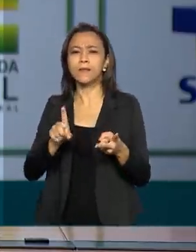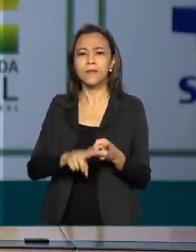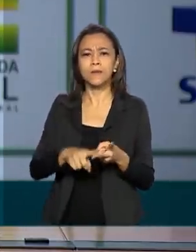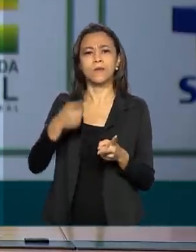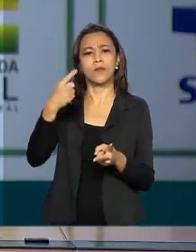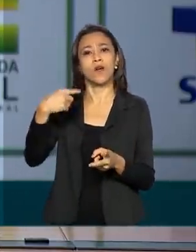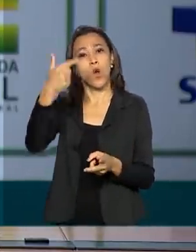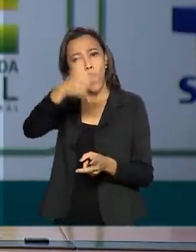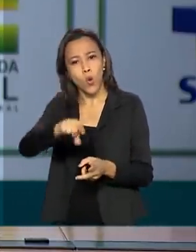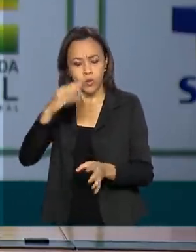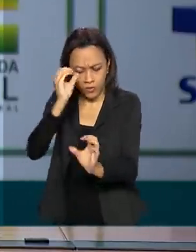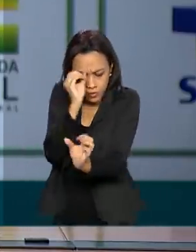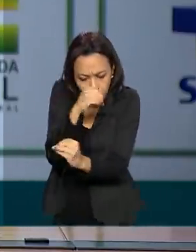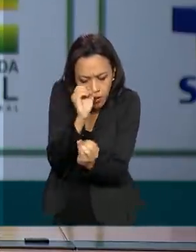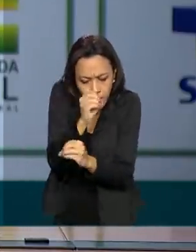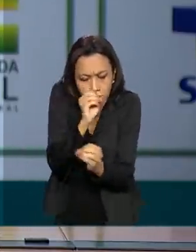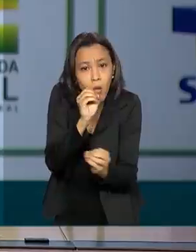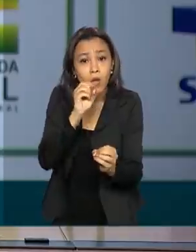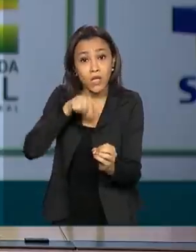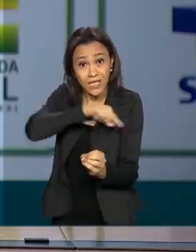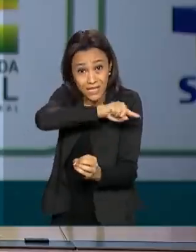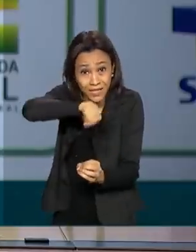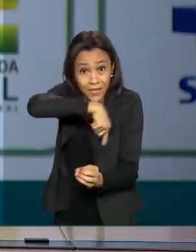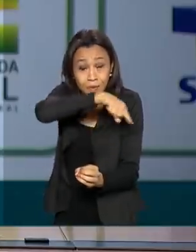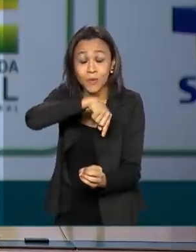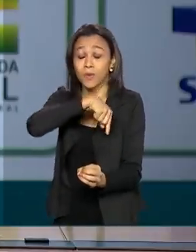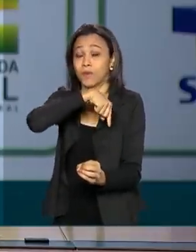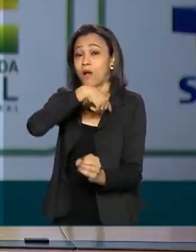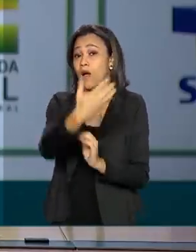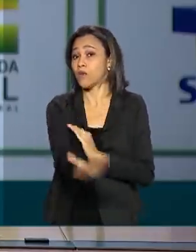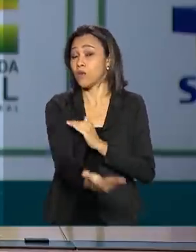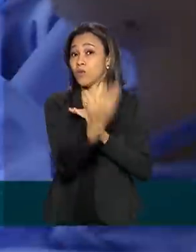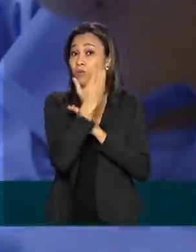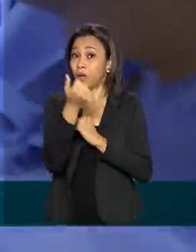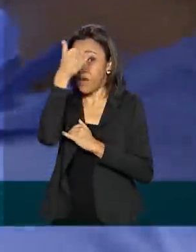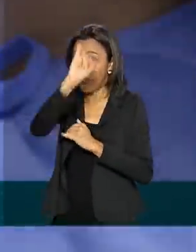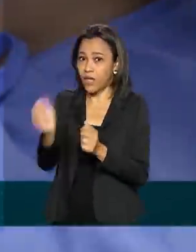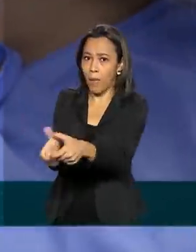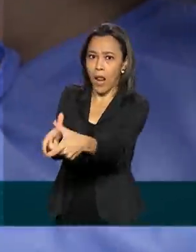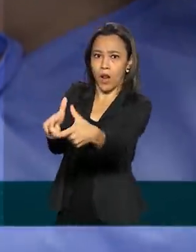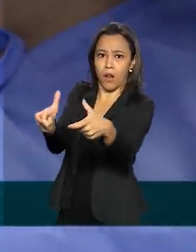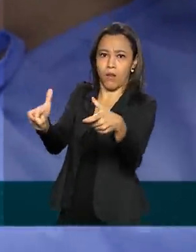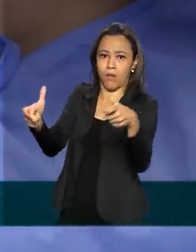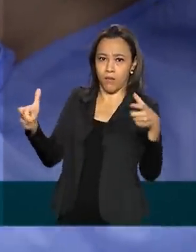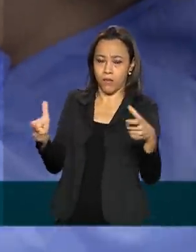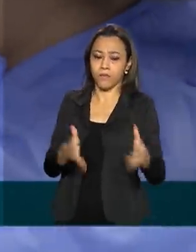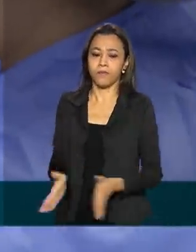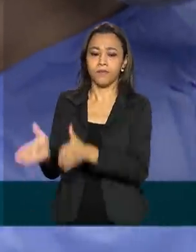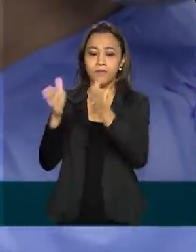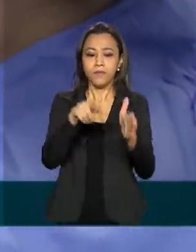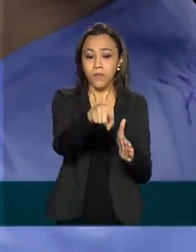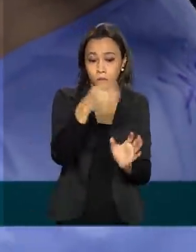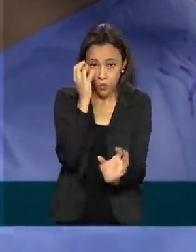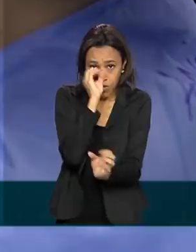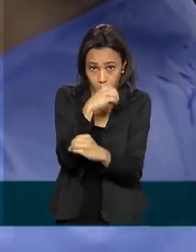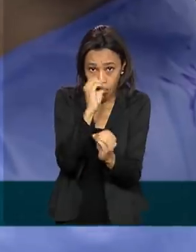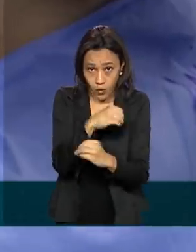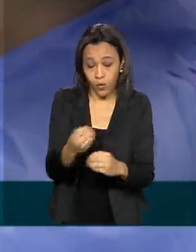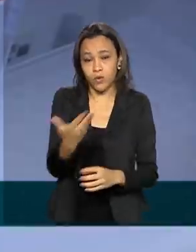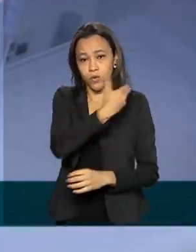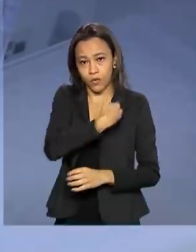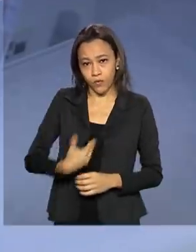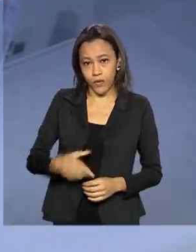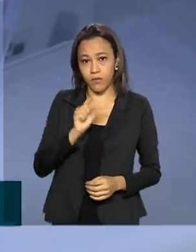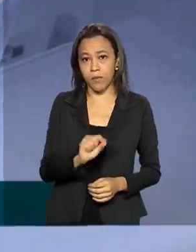Isso contribui para que o número de casos aumente. Os laboratórios centrais de saúde pública,